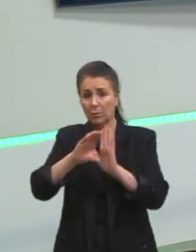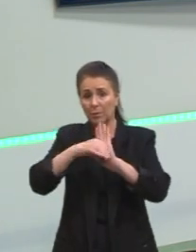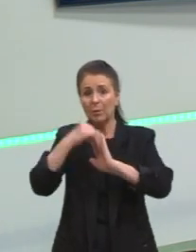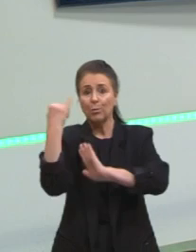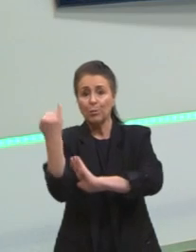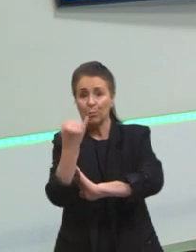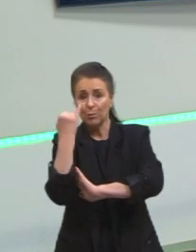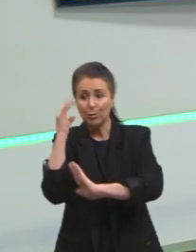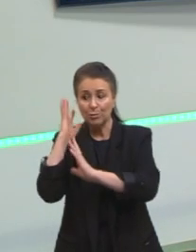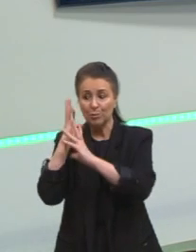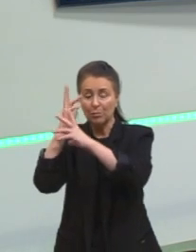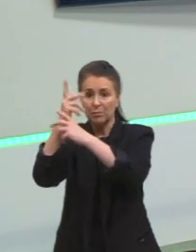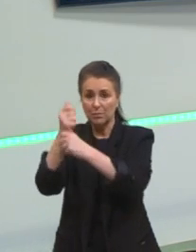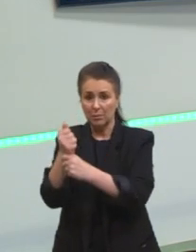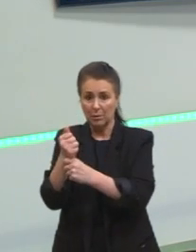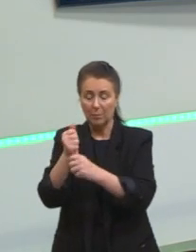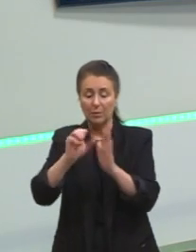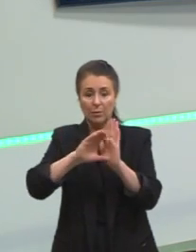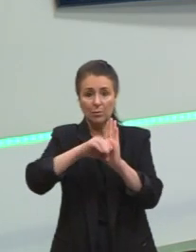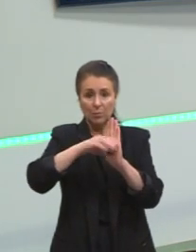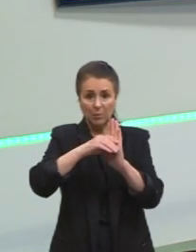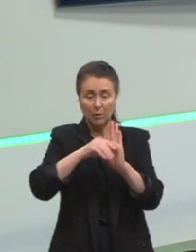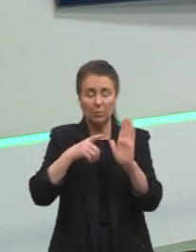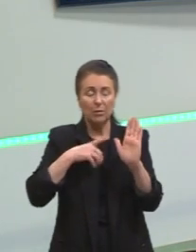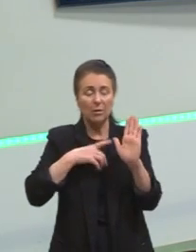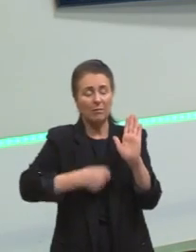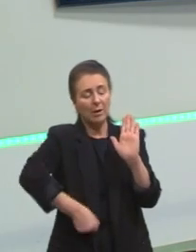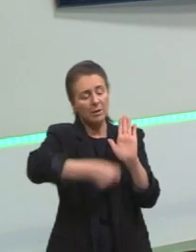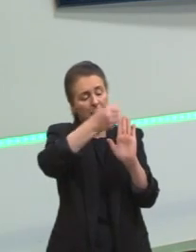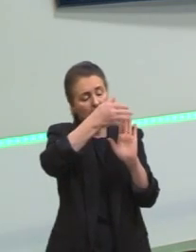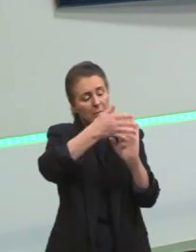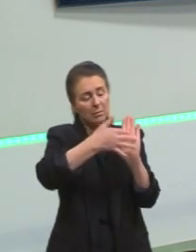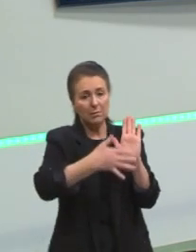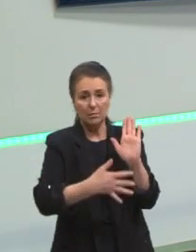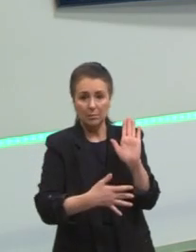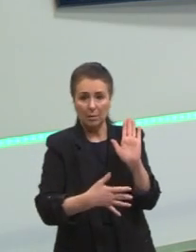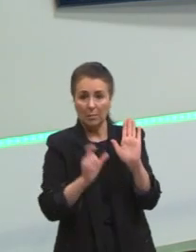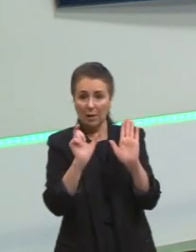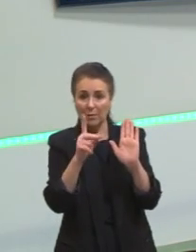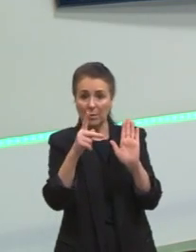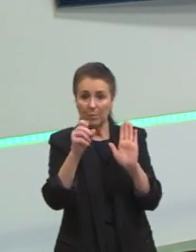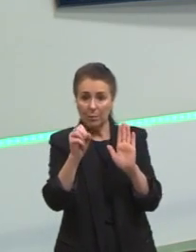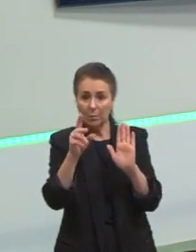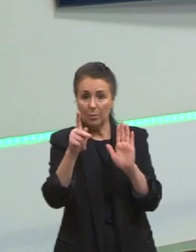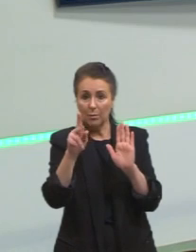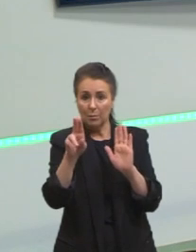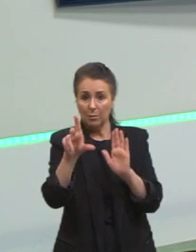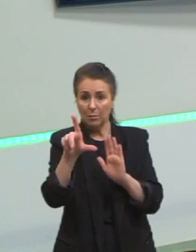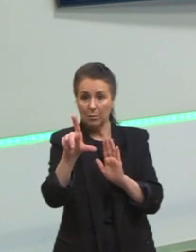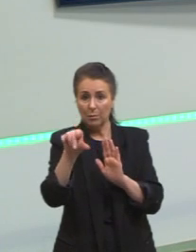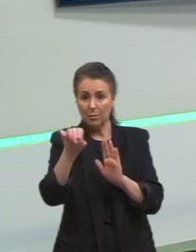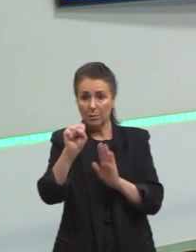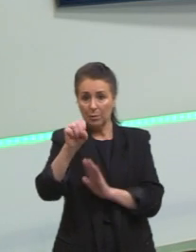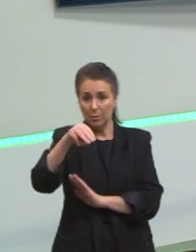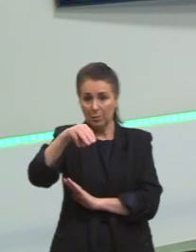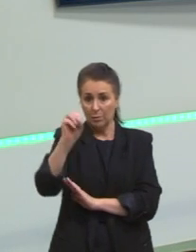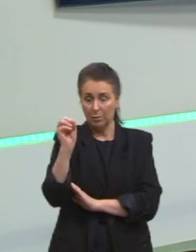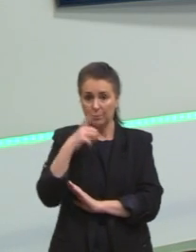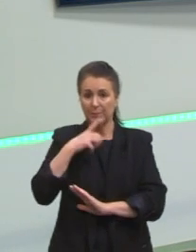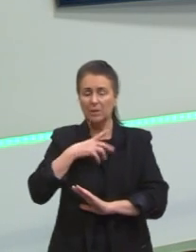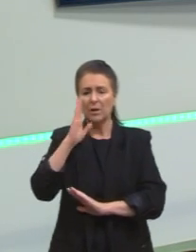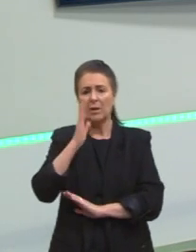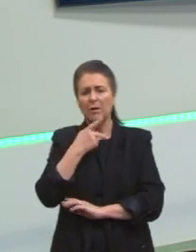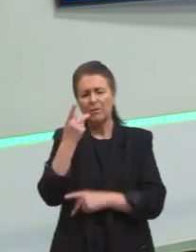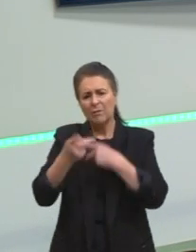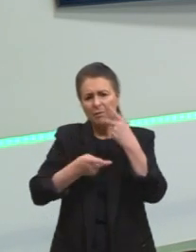é interessante que é um conceito que tem várias definições. Muito se fala em populismo, hoje em dia também se fala, já um pouco descaracterizado.